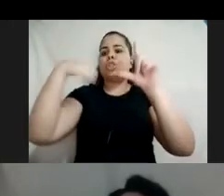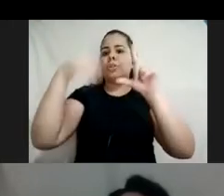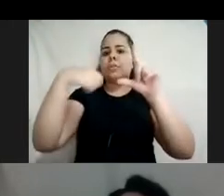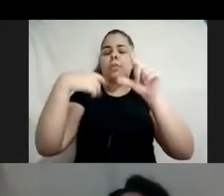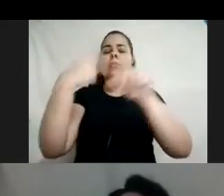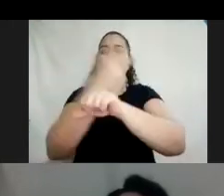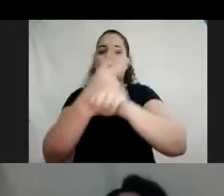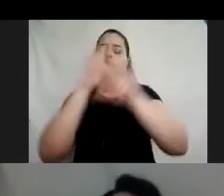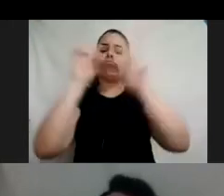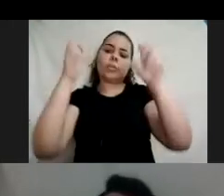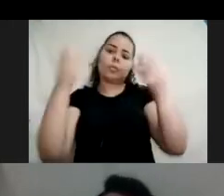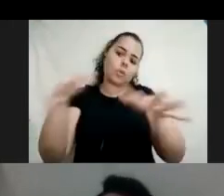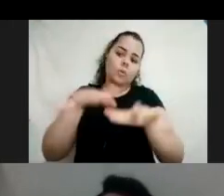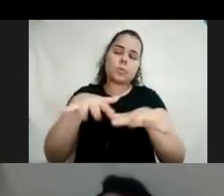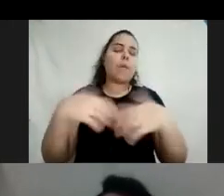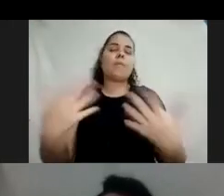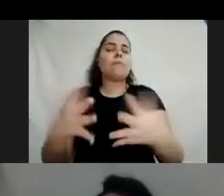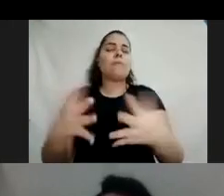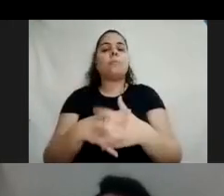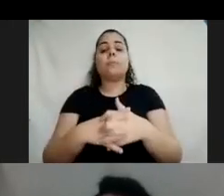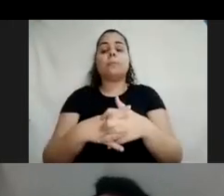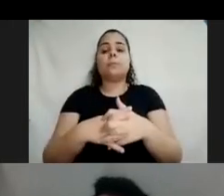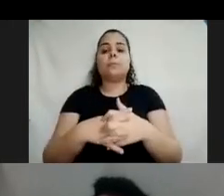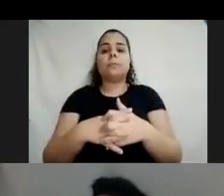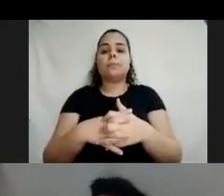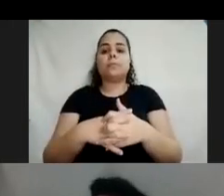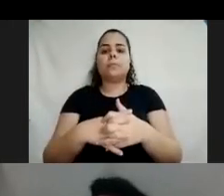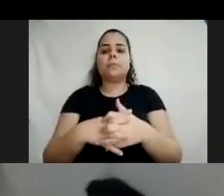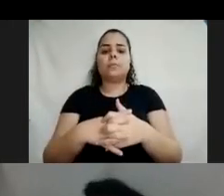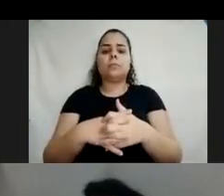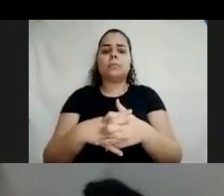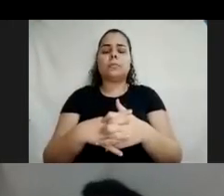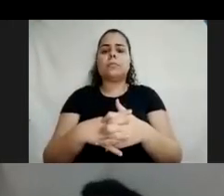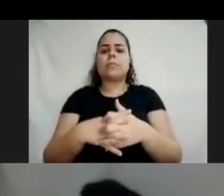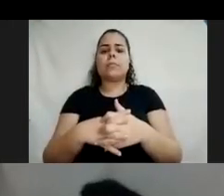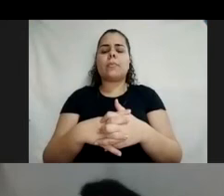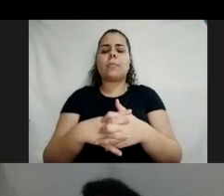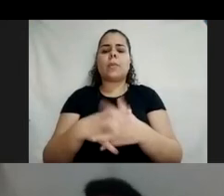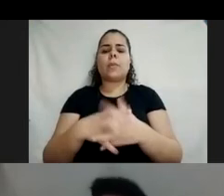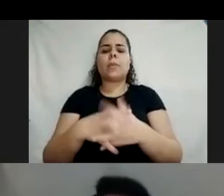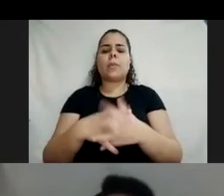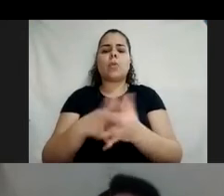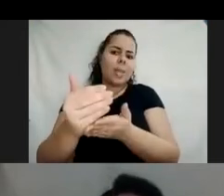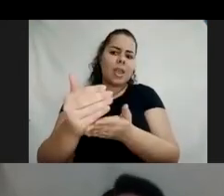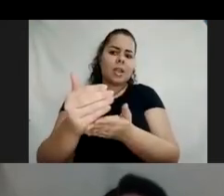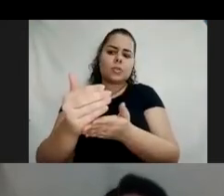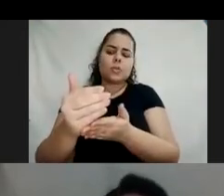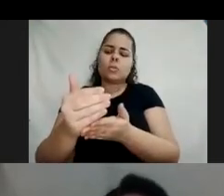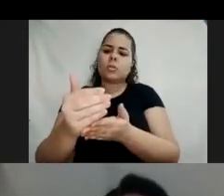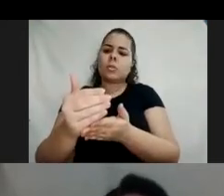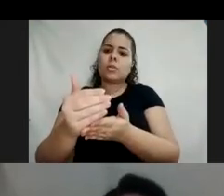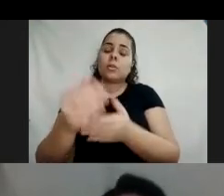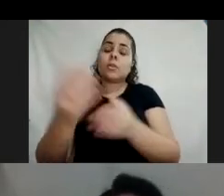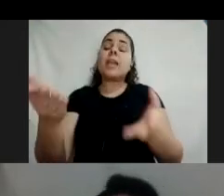temática, enfim. E aí, numa das primeiras experiências, se não estou enganada, na primeira, eles